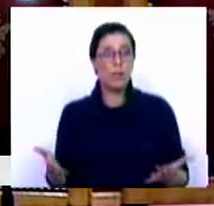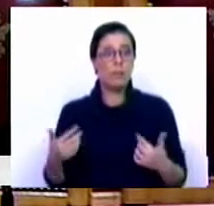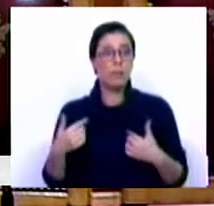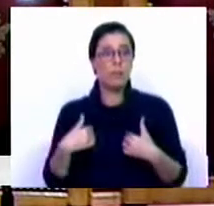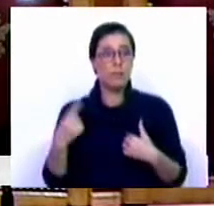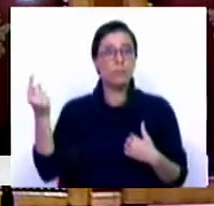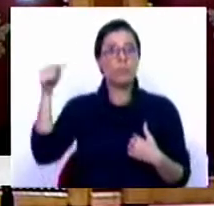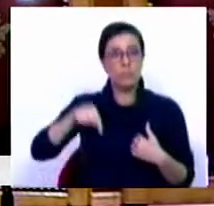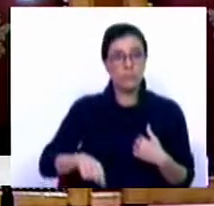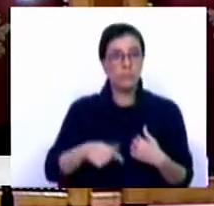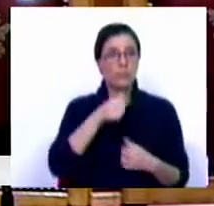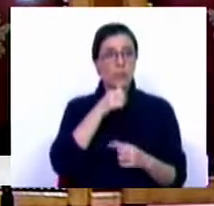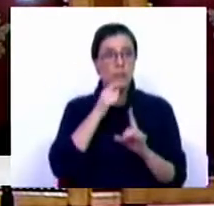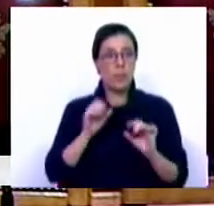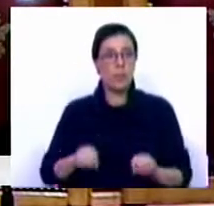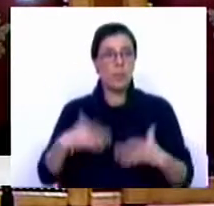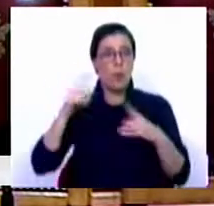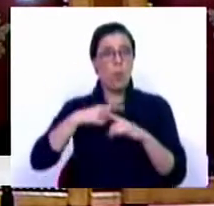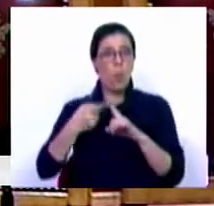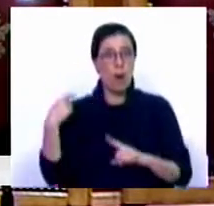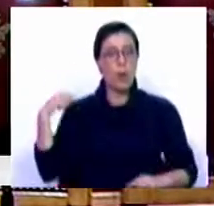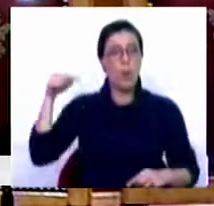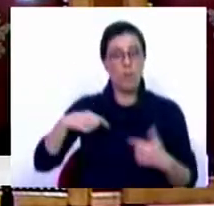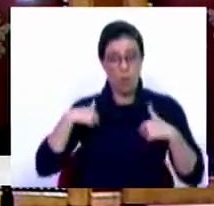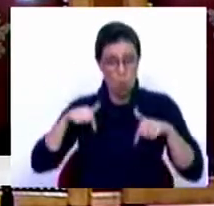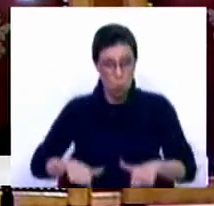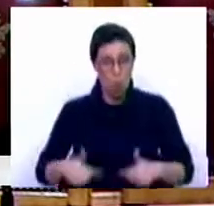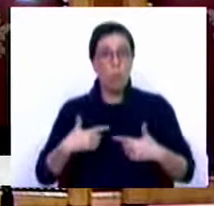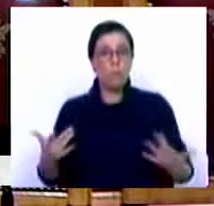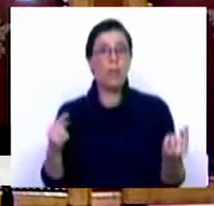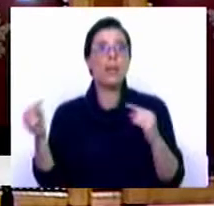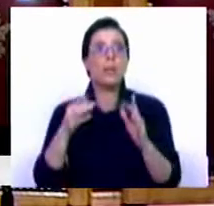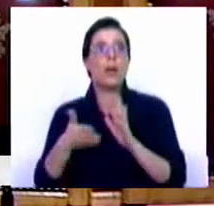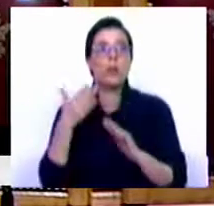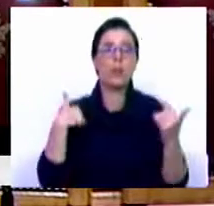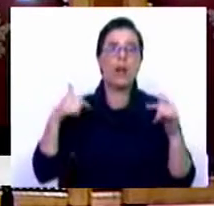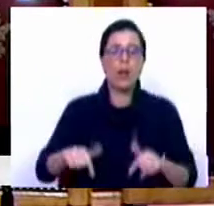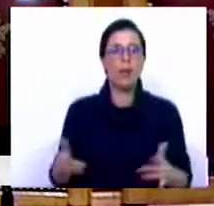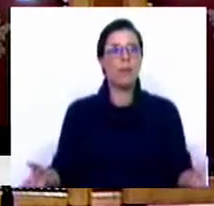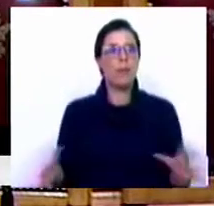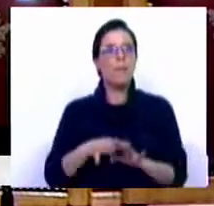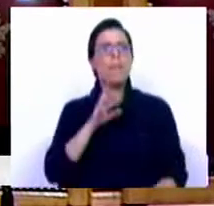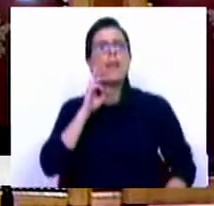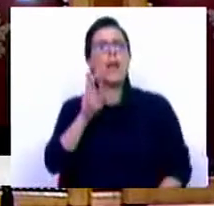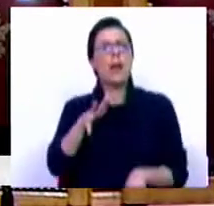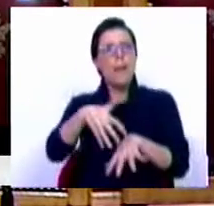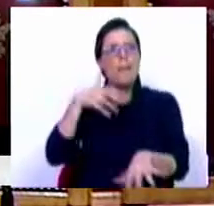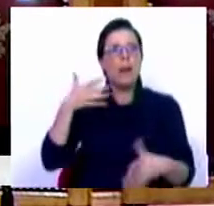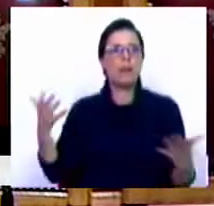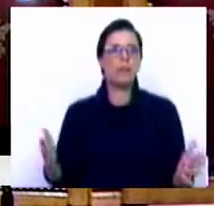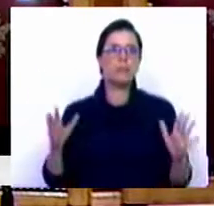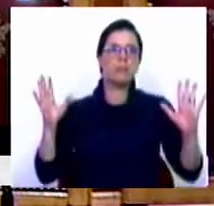eu virei aqui como determinaram no início do ano, mas estou aqui hoje neste debate de urgência. Relativamente às respostas parlamentares,